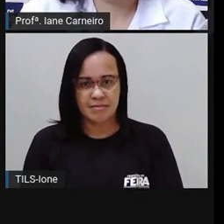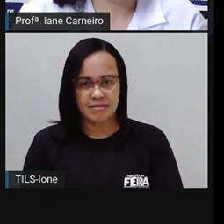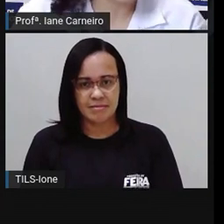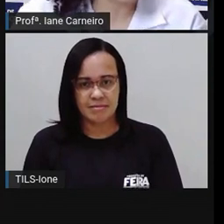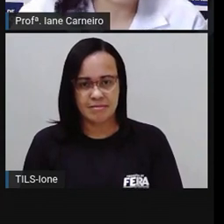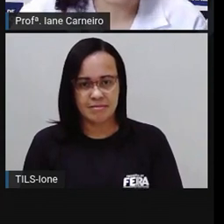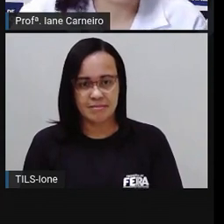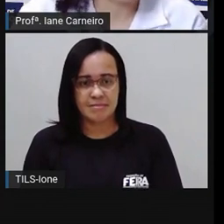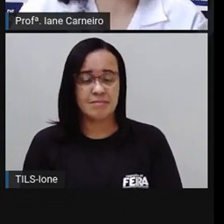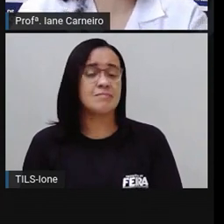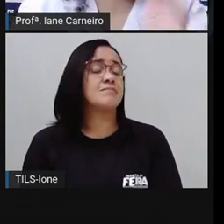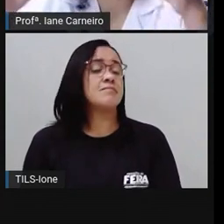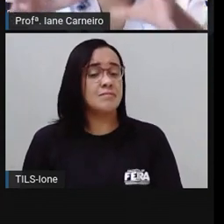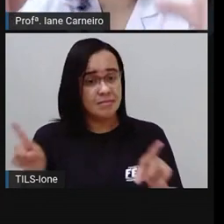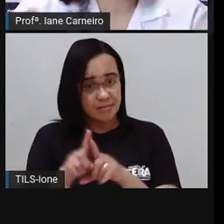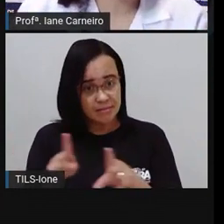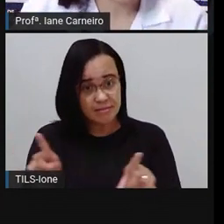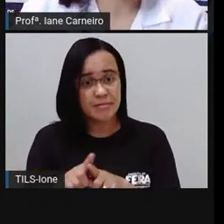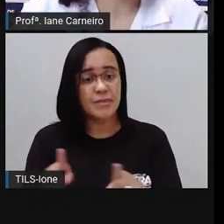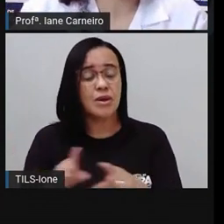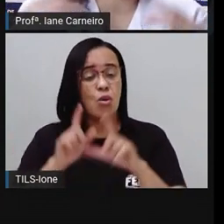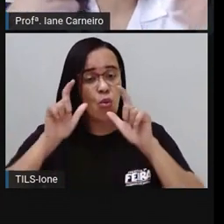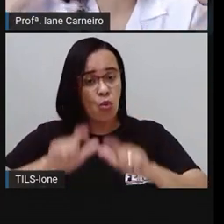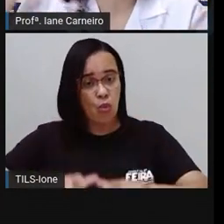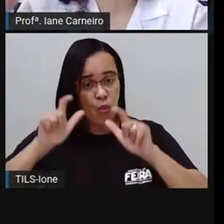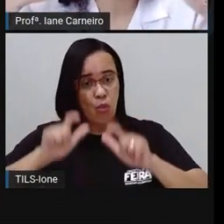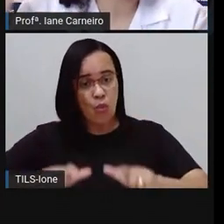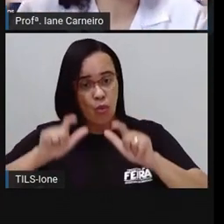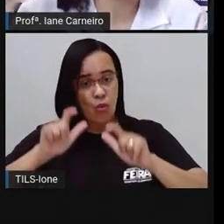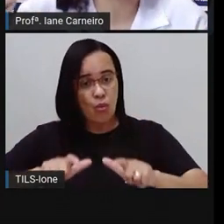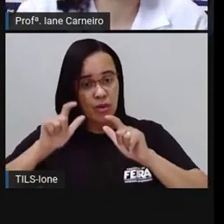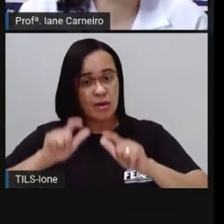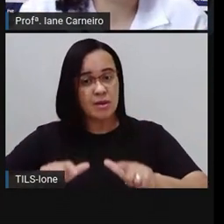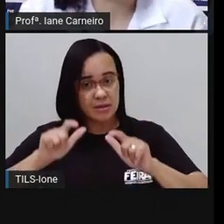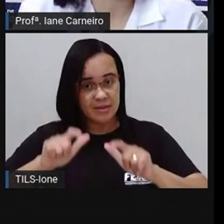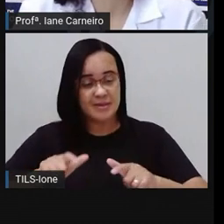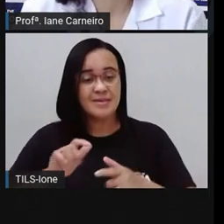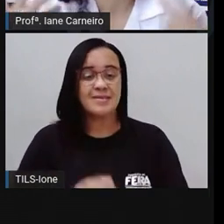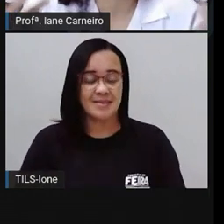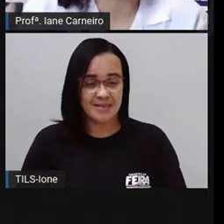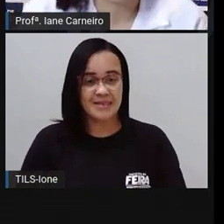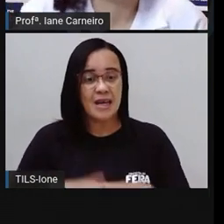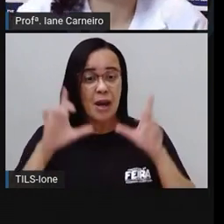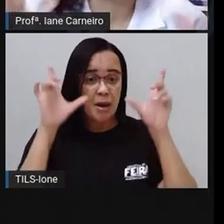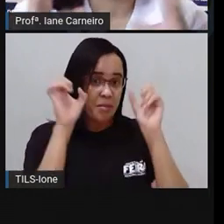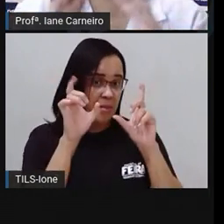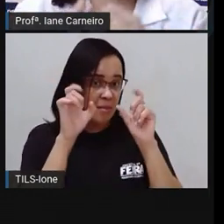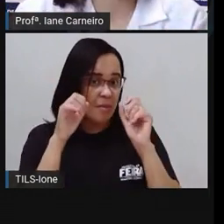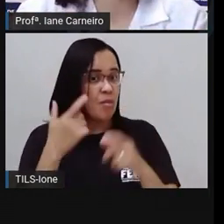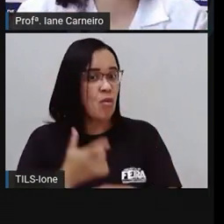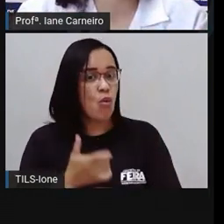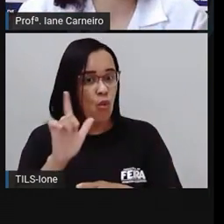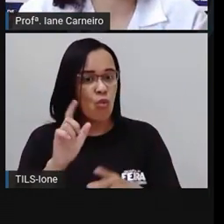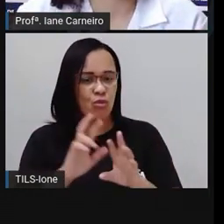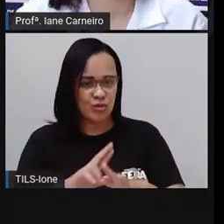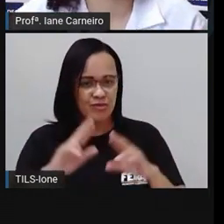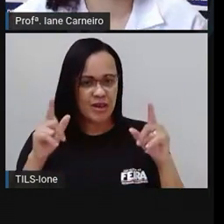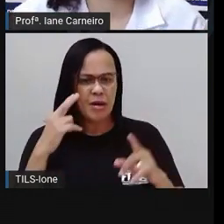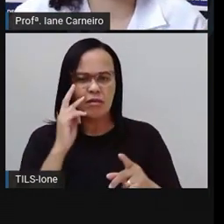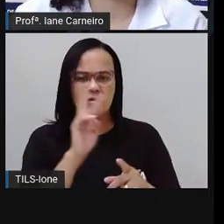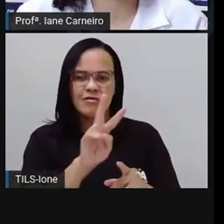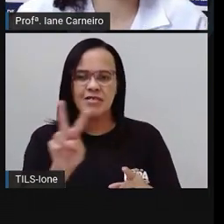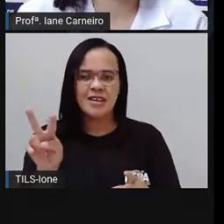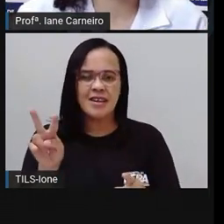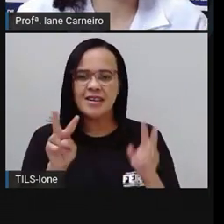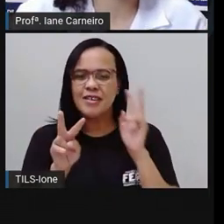o mesmo lugar, só que a prova pegou outro tipo de imagem, outro tipo de mapa, pra vocês visualizarem.